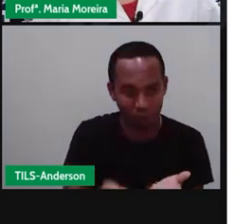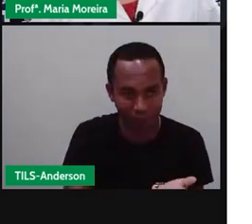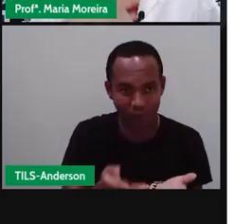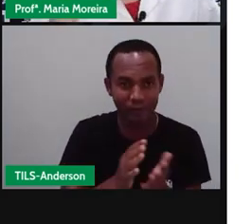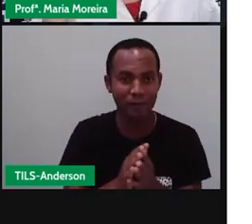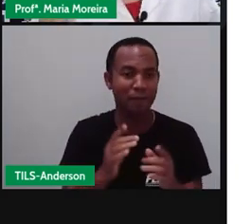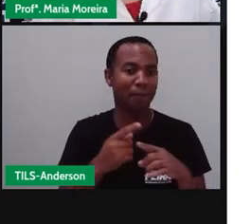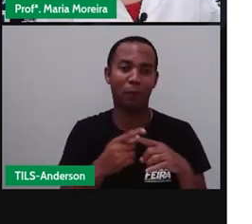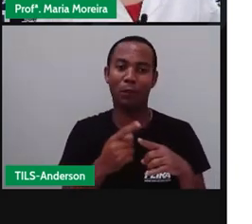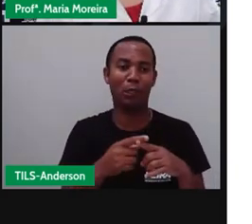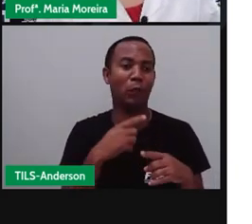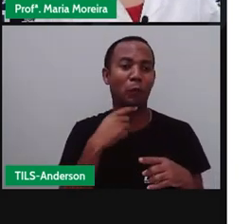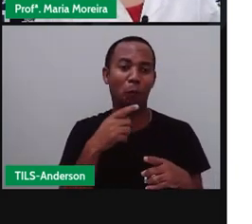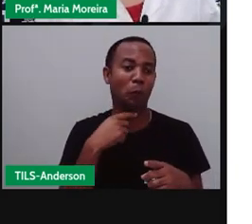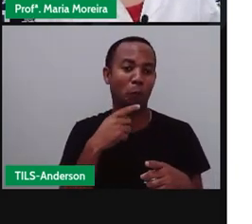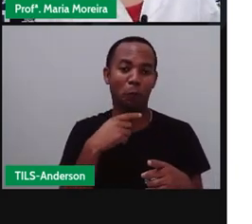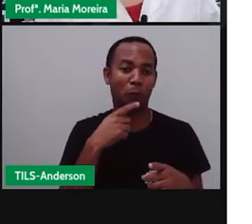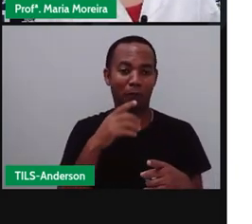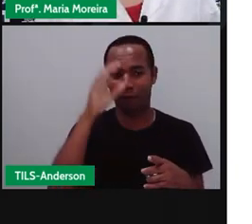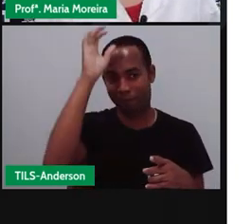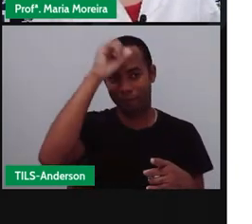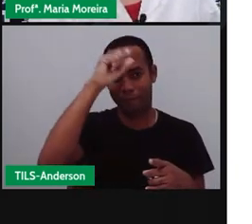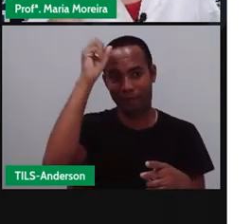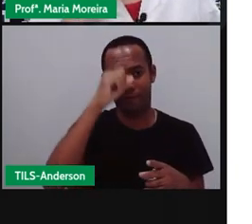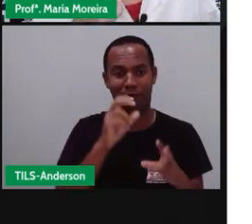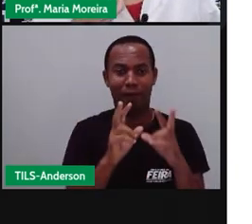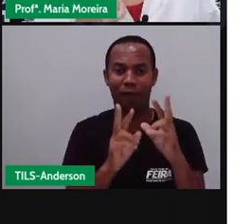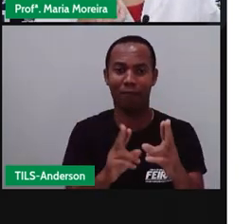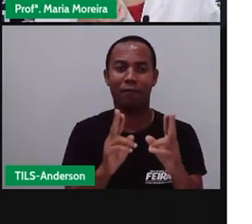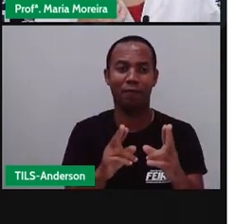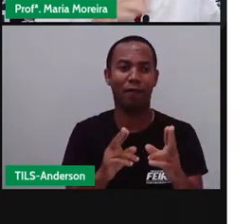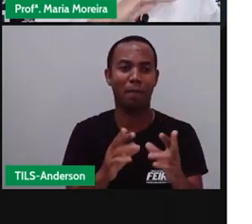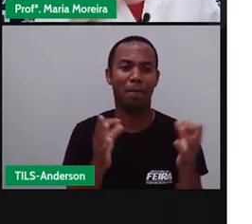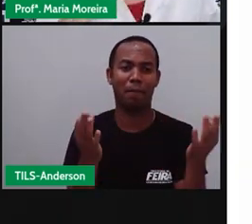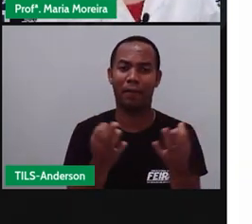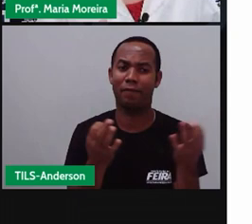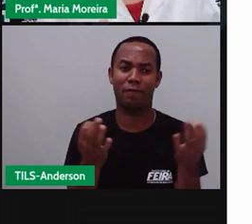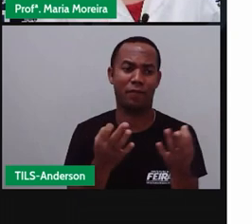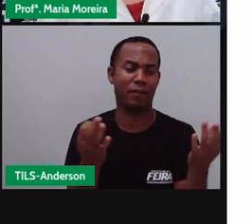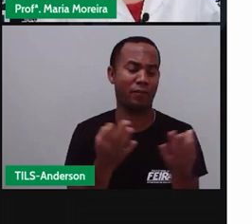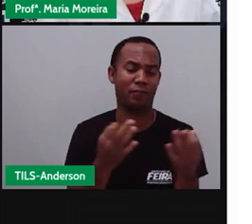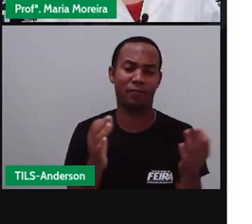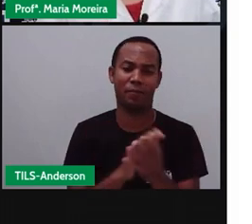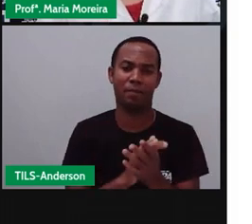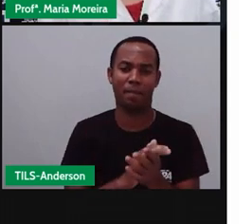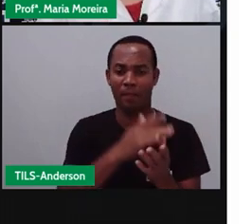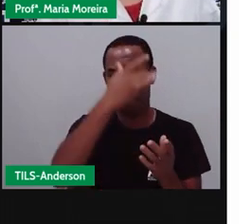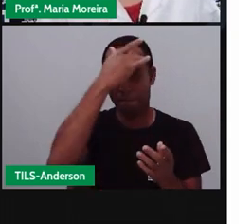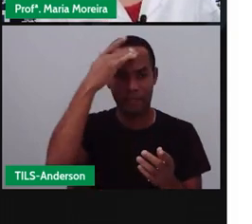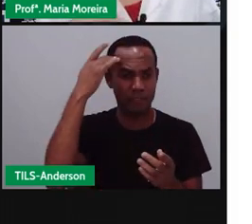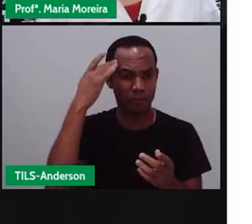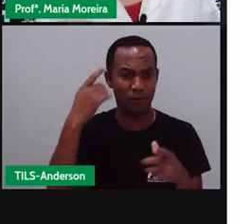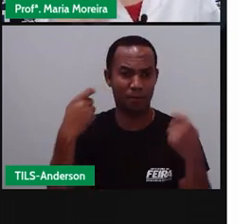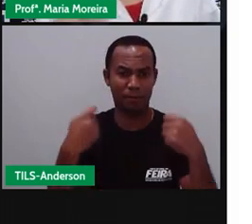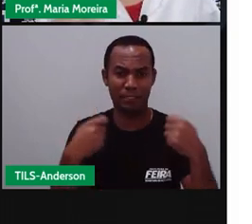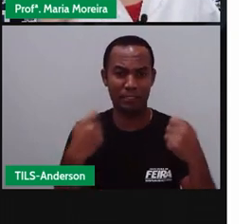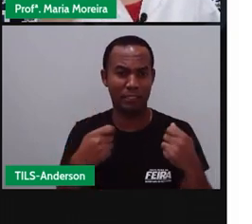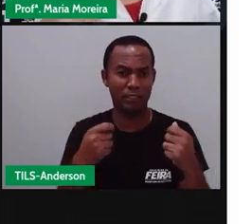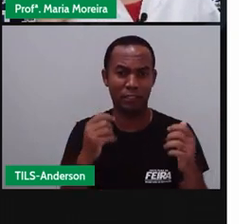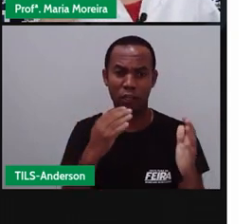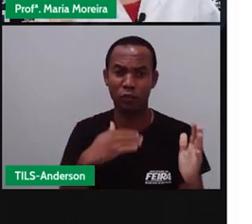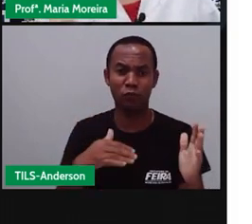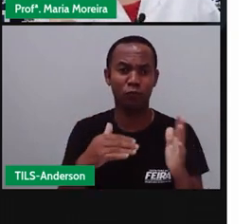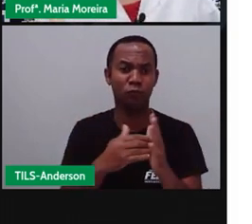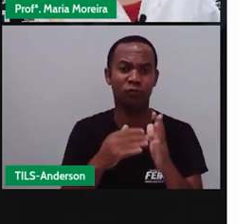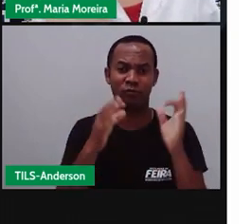porque eu não iria ter a coordenação motora dessas pessoas de estar, porque uma pessoa errar aí, já foi, tem que recomeçar, e percebam que é muito